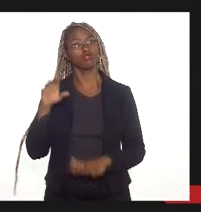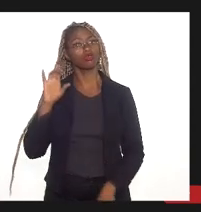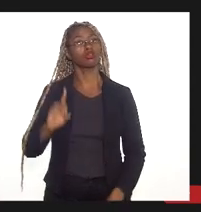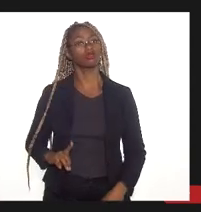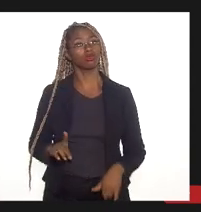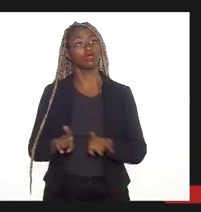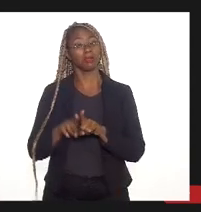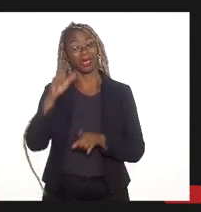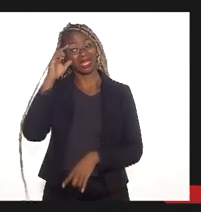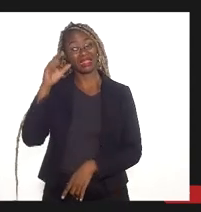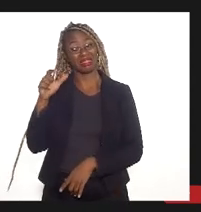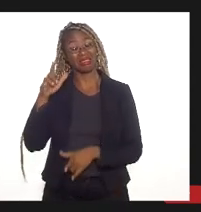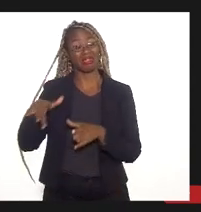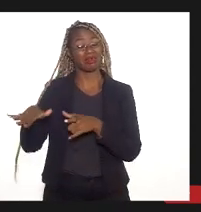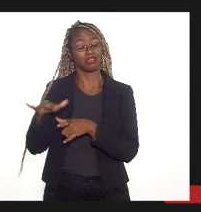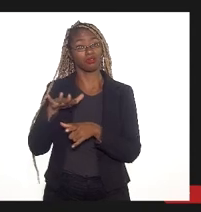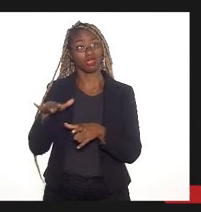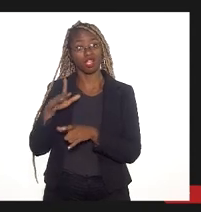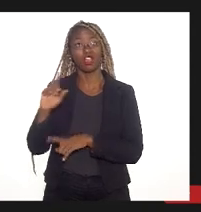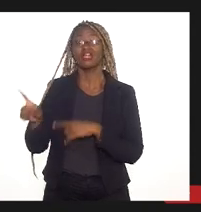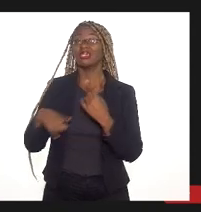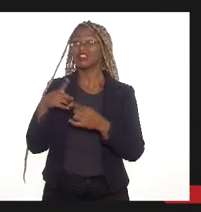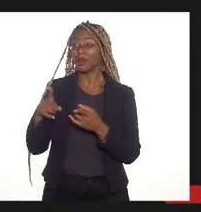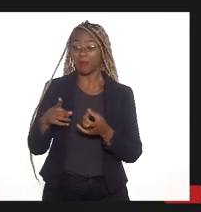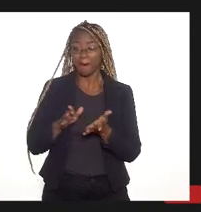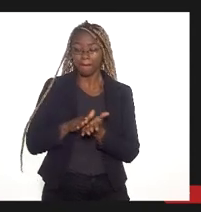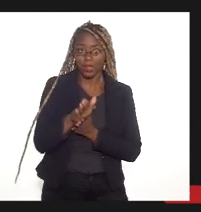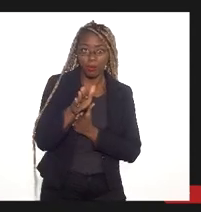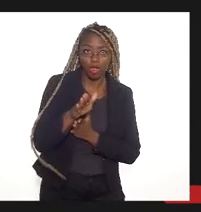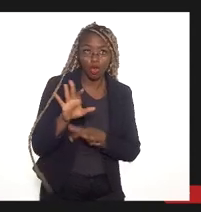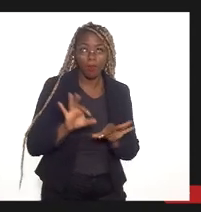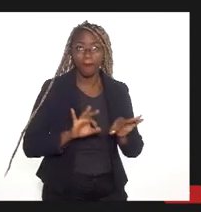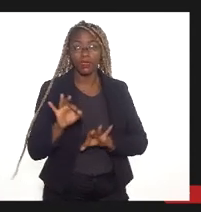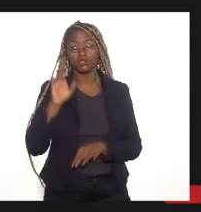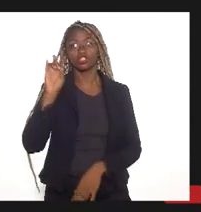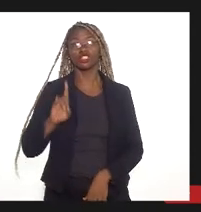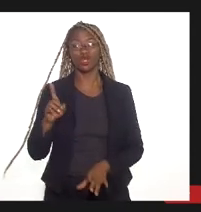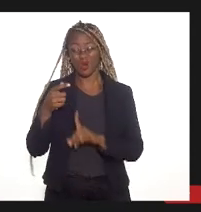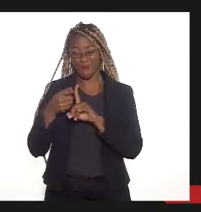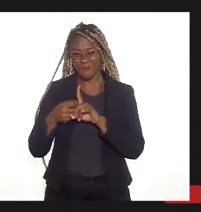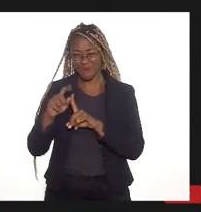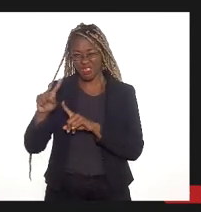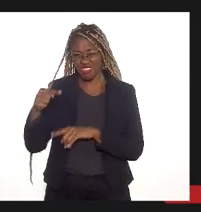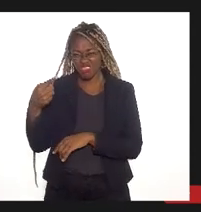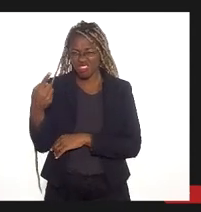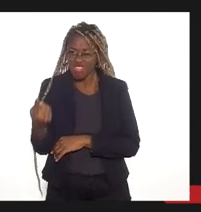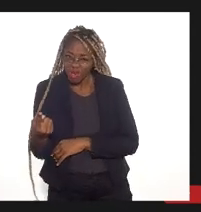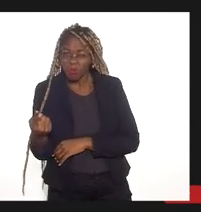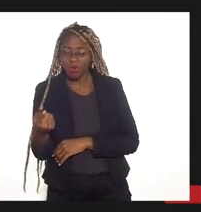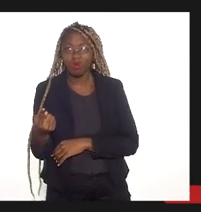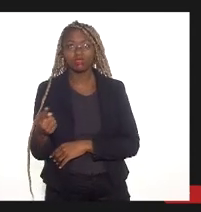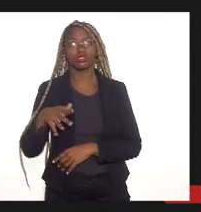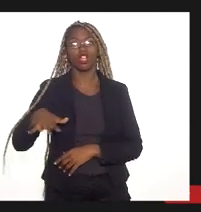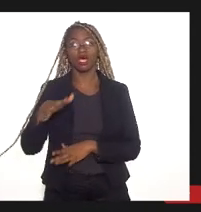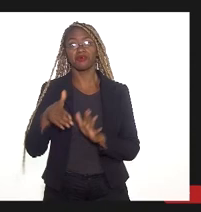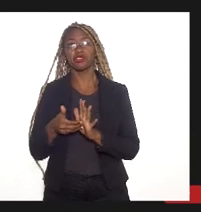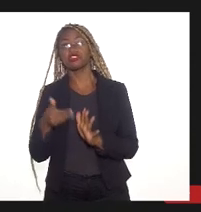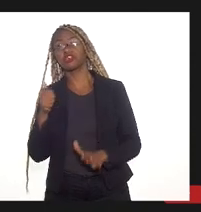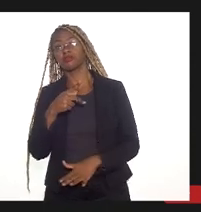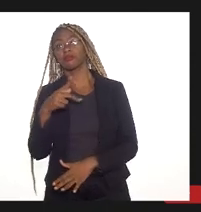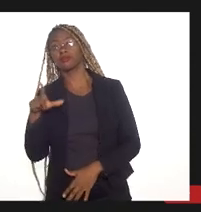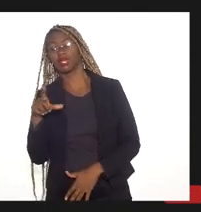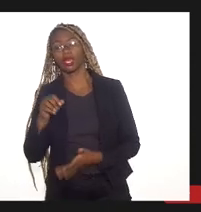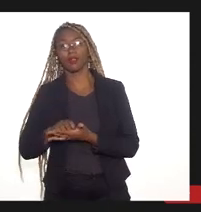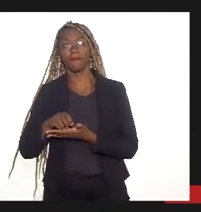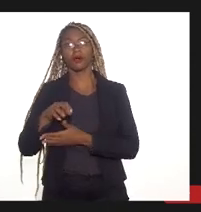e pouco depois da publicação do Plano Diretor, apenas alguns meses depois, a área foi retirada num projeto de lei enviado à